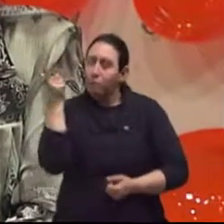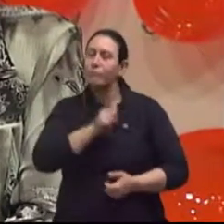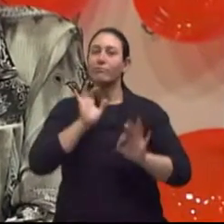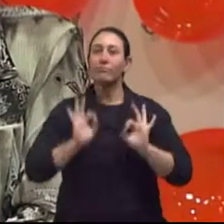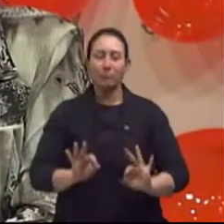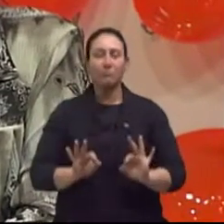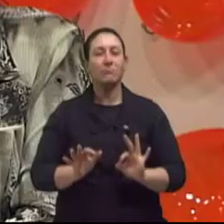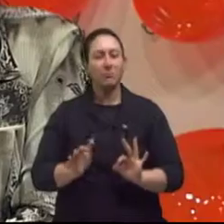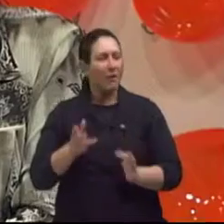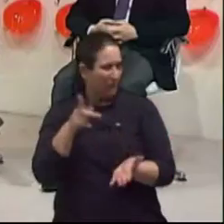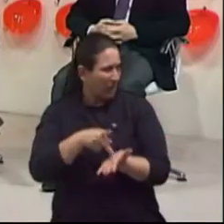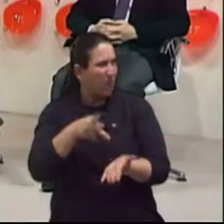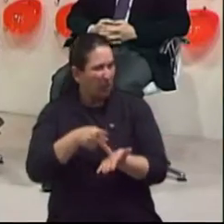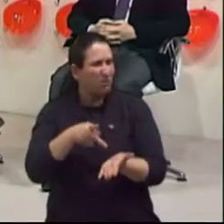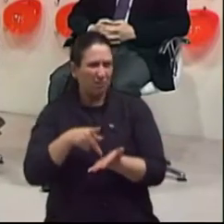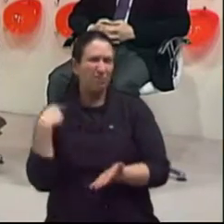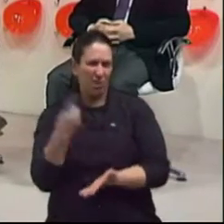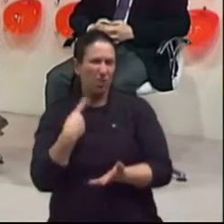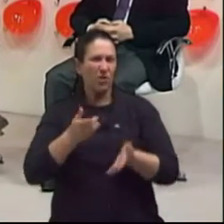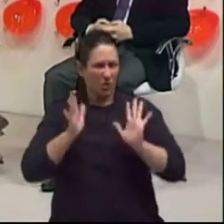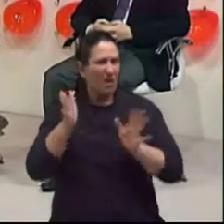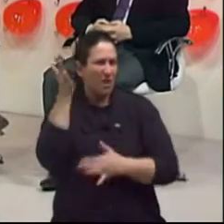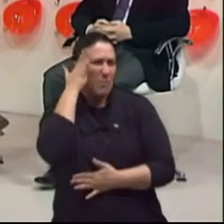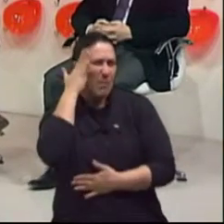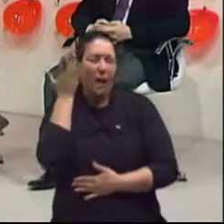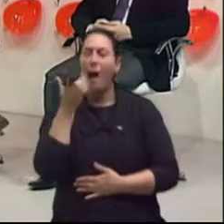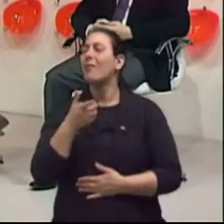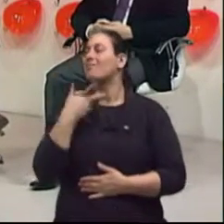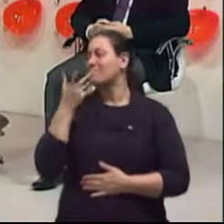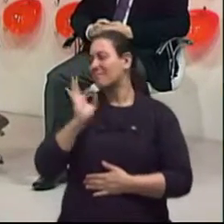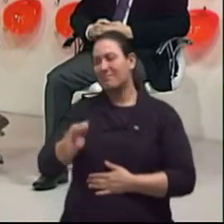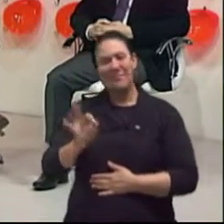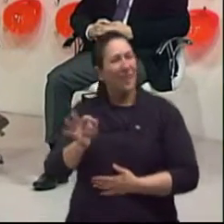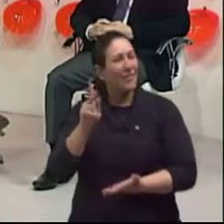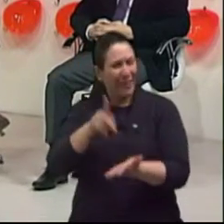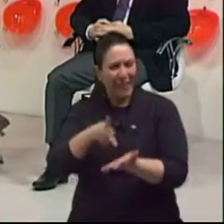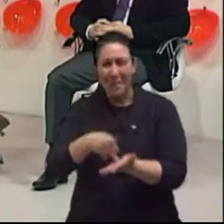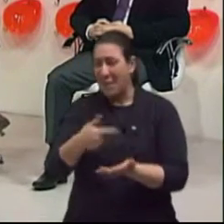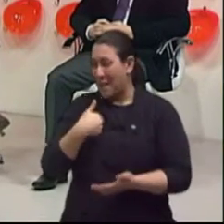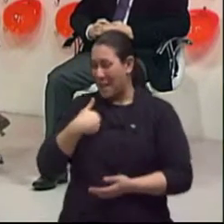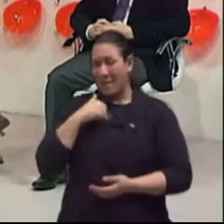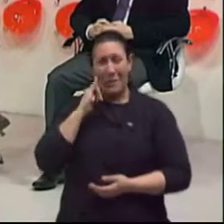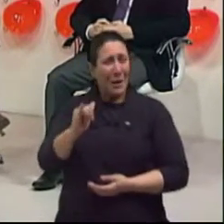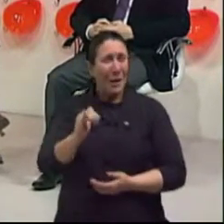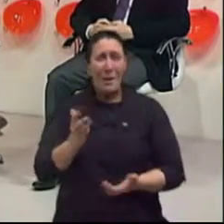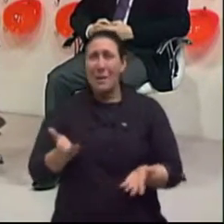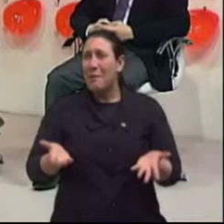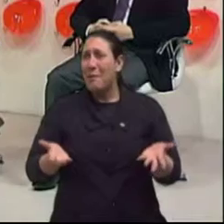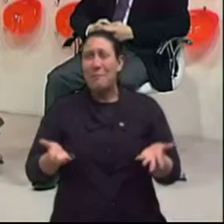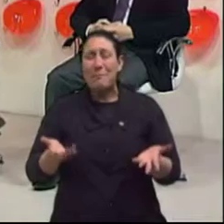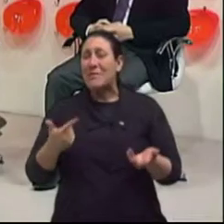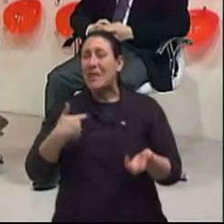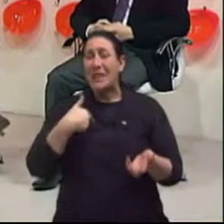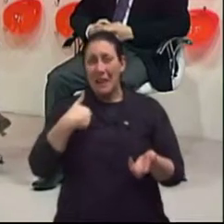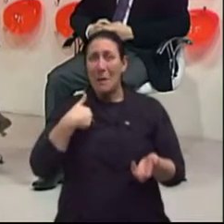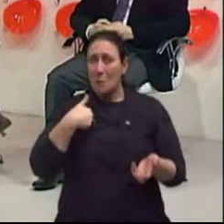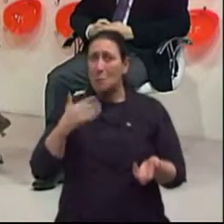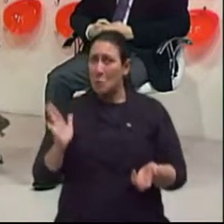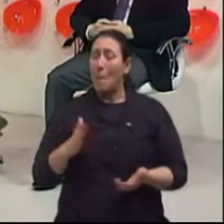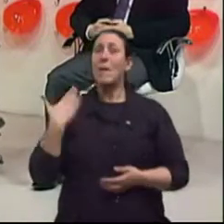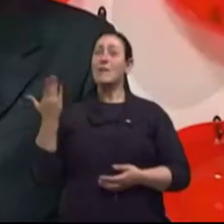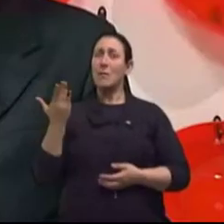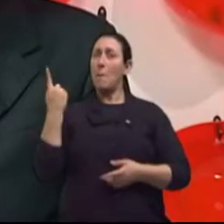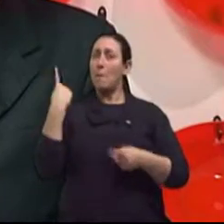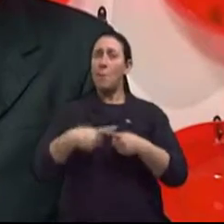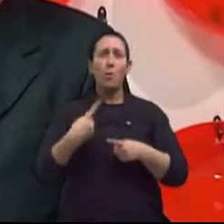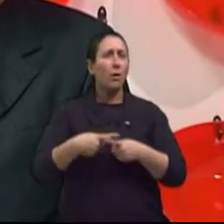Miss. Era isso, Arines? A gente já esperava que a Ieda fosse Miss. Bah, eu posso te garantir que eu não... Pra mim foi uma surpresa,